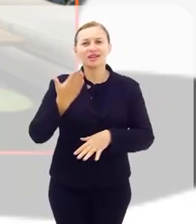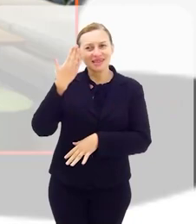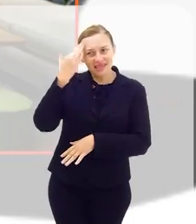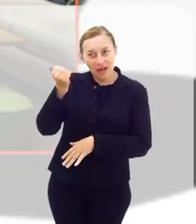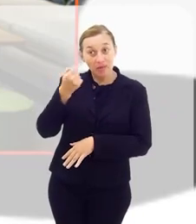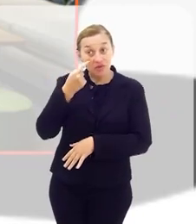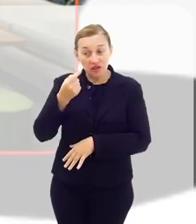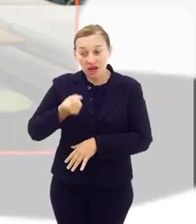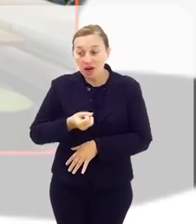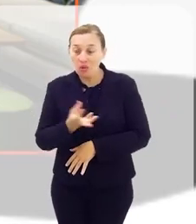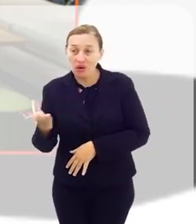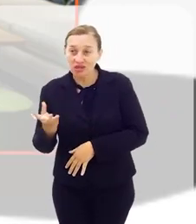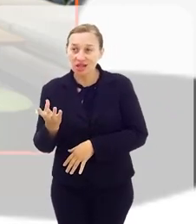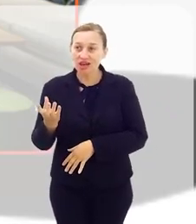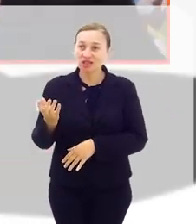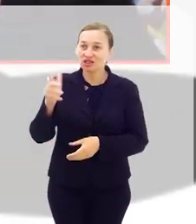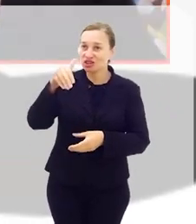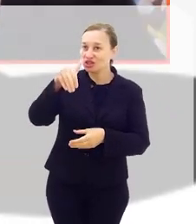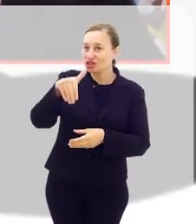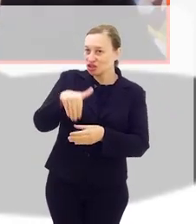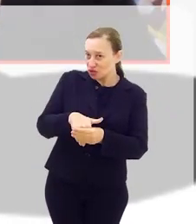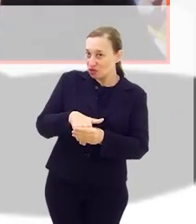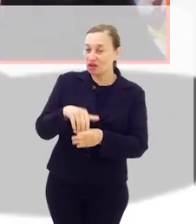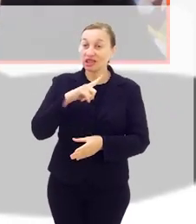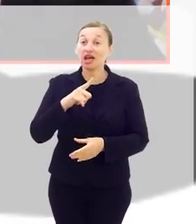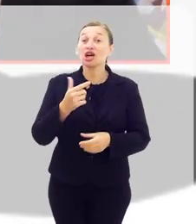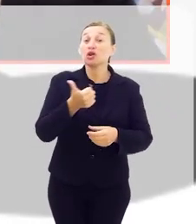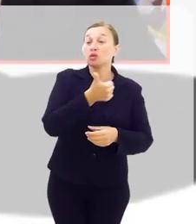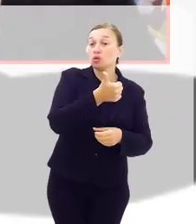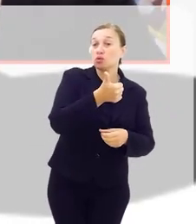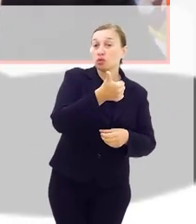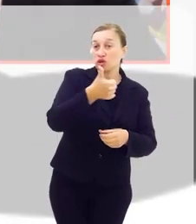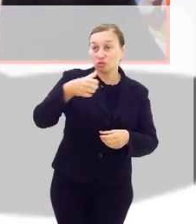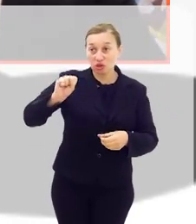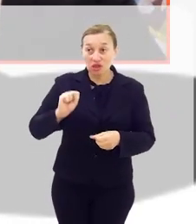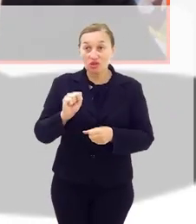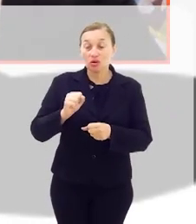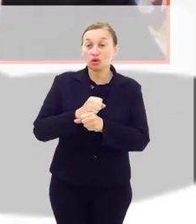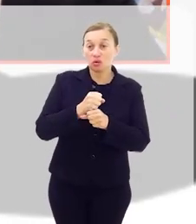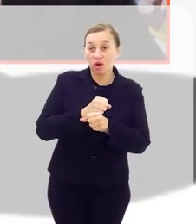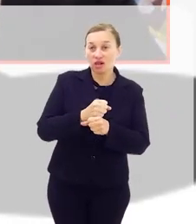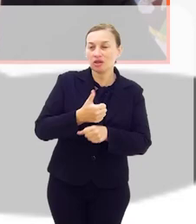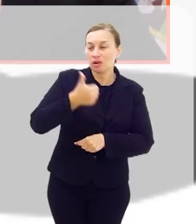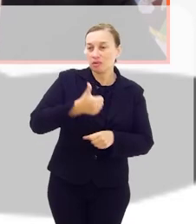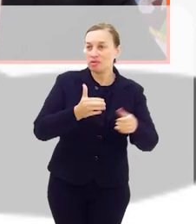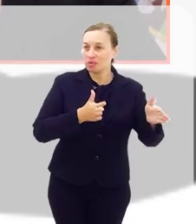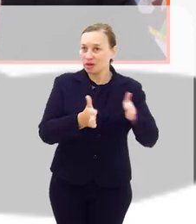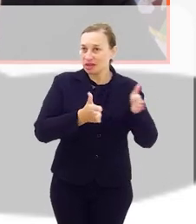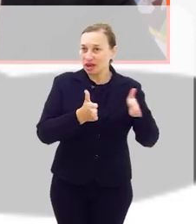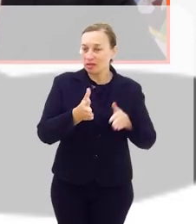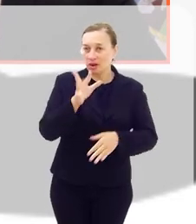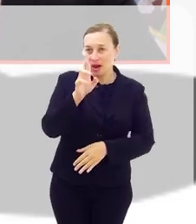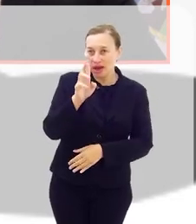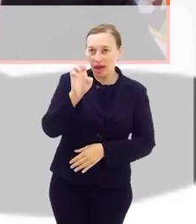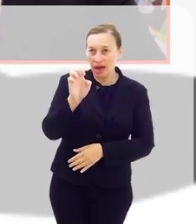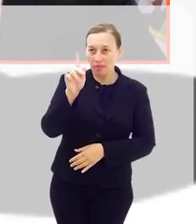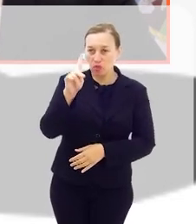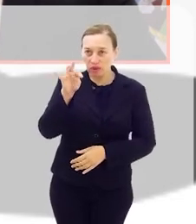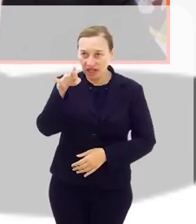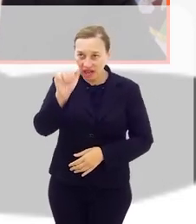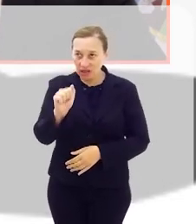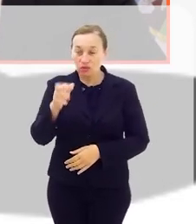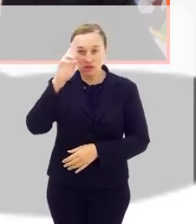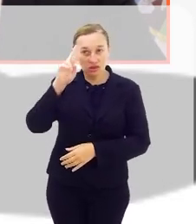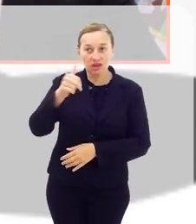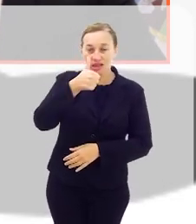sabe aumentar a quantidade de votos, né? Porque, afinal de contas, em 2018, que foi o seu primeiro mandato também pelos republicanos, o senhor